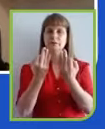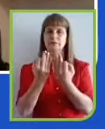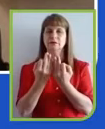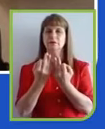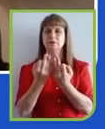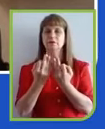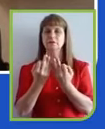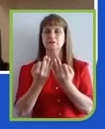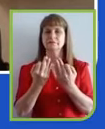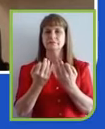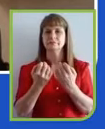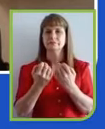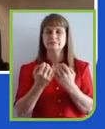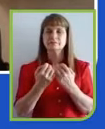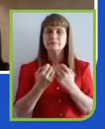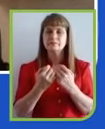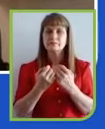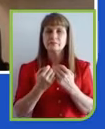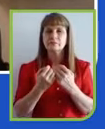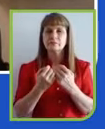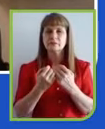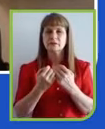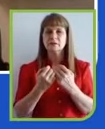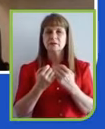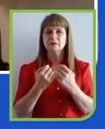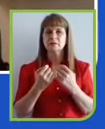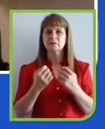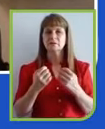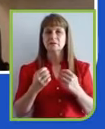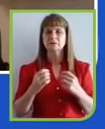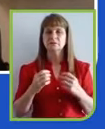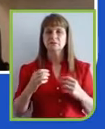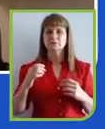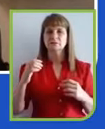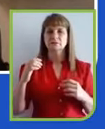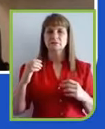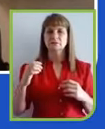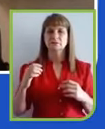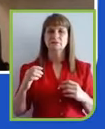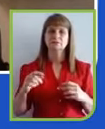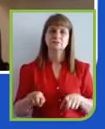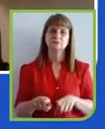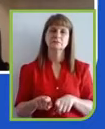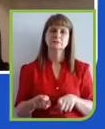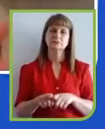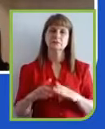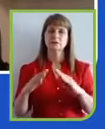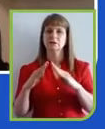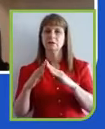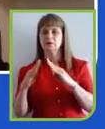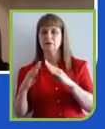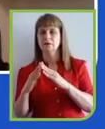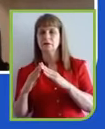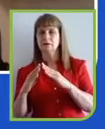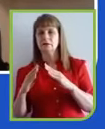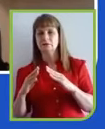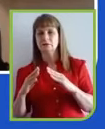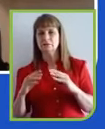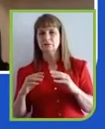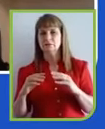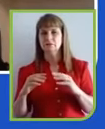serviço, como também da nossa casa, do serviço de televisão, telefonia fixa.